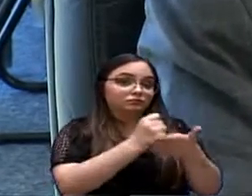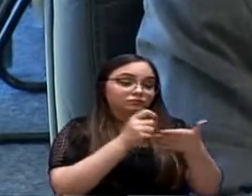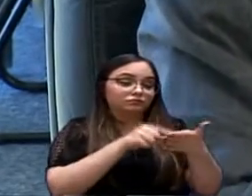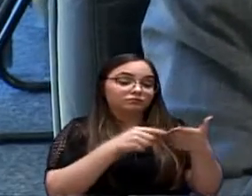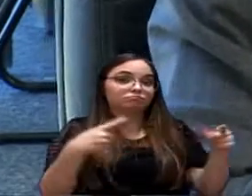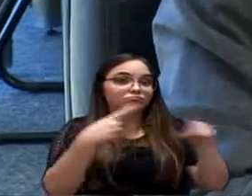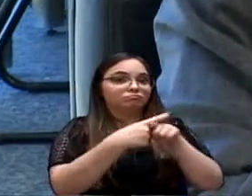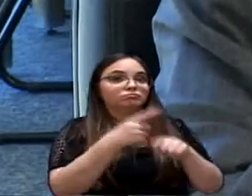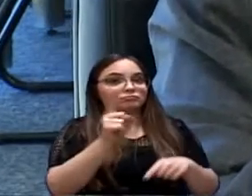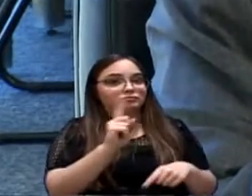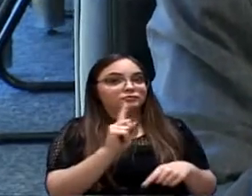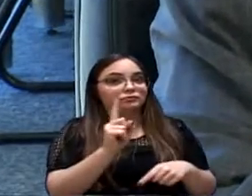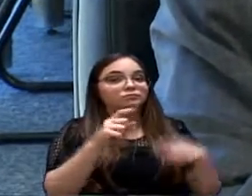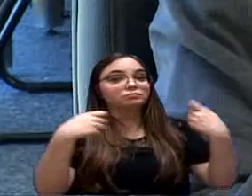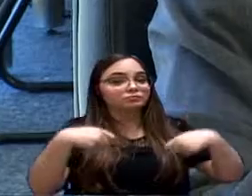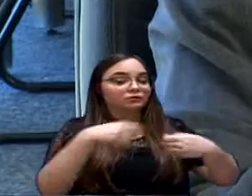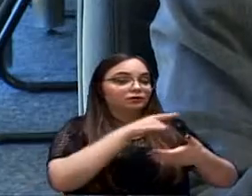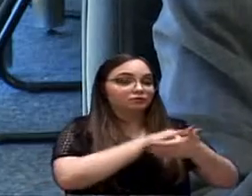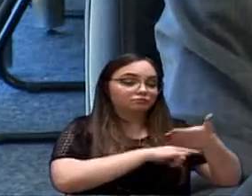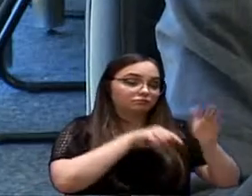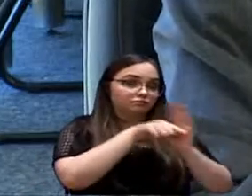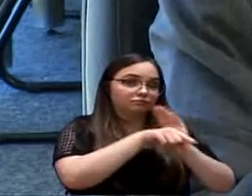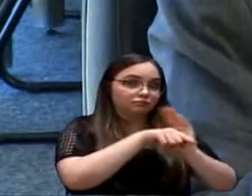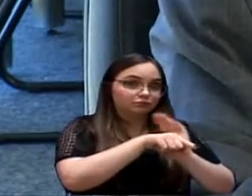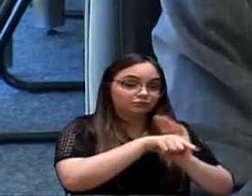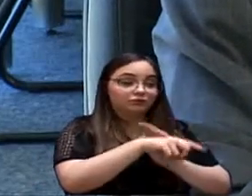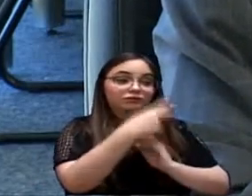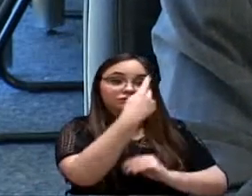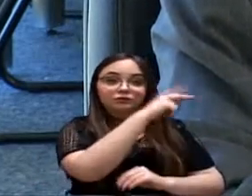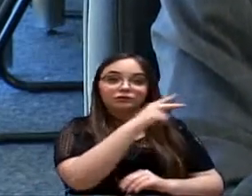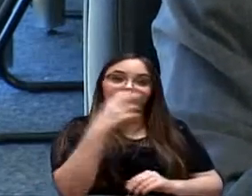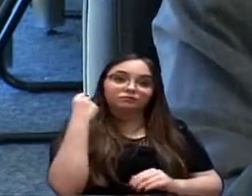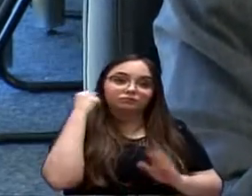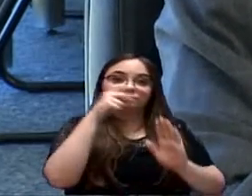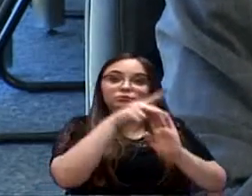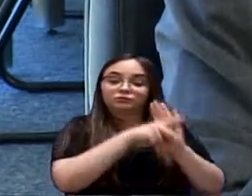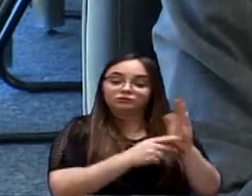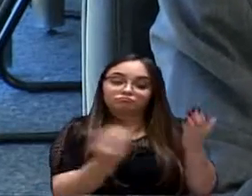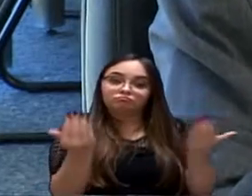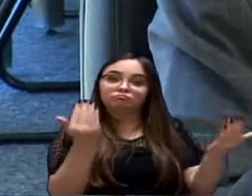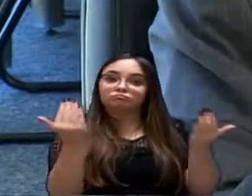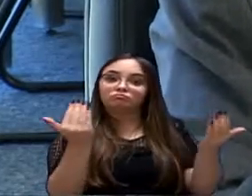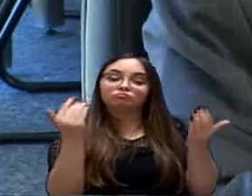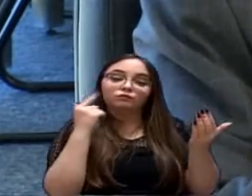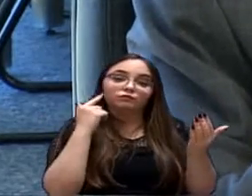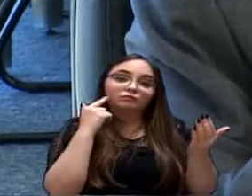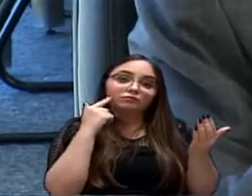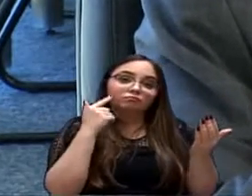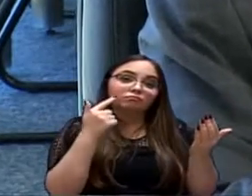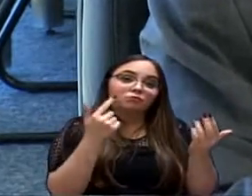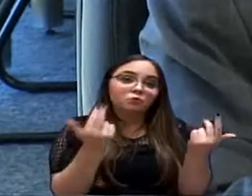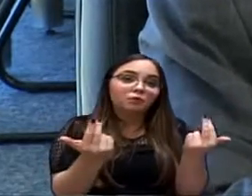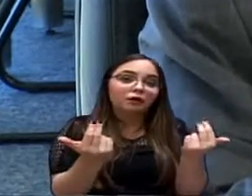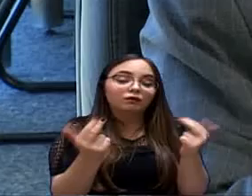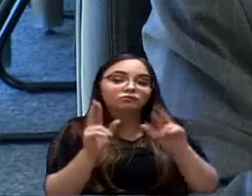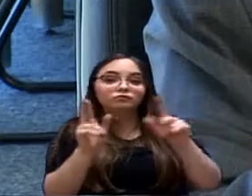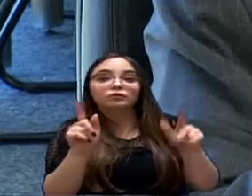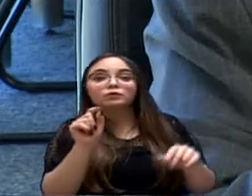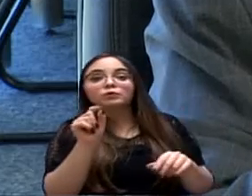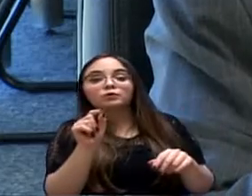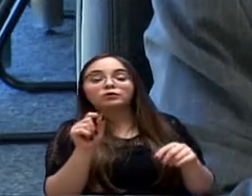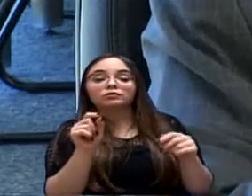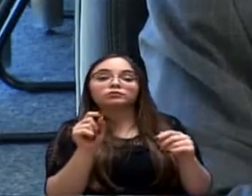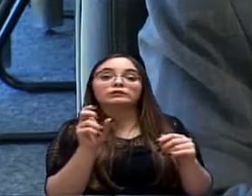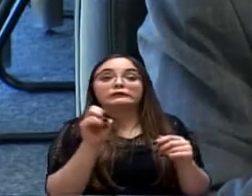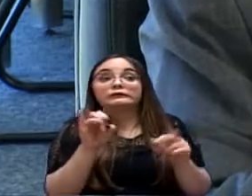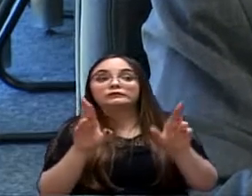outra. Conflitos, né? Isso, eu solicito o encaminhamento à nossa douta consultoria jurídica que